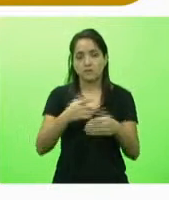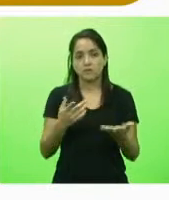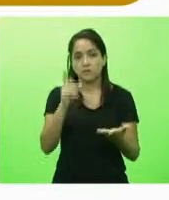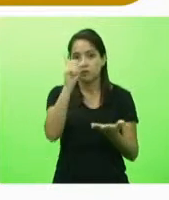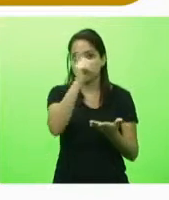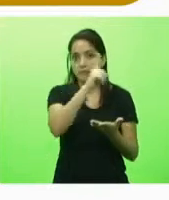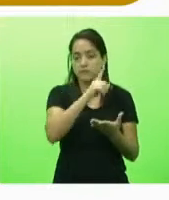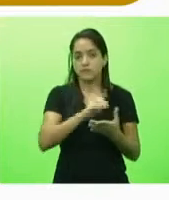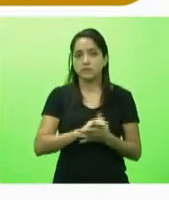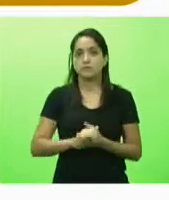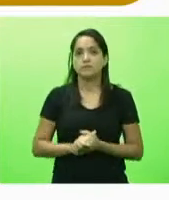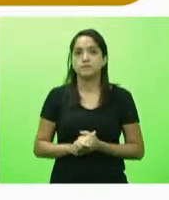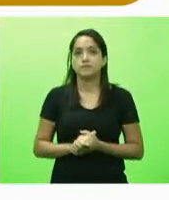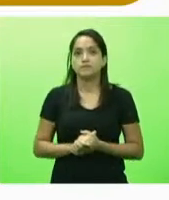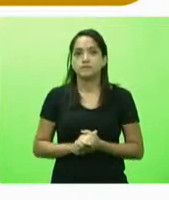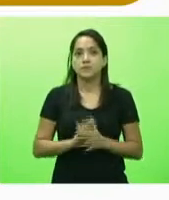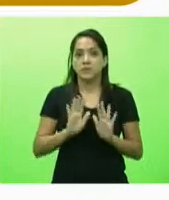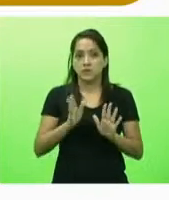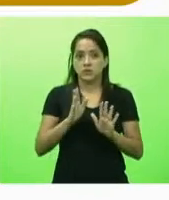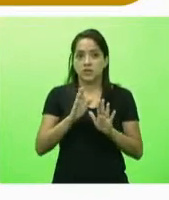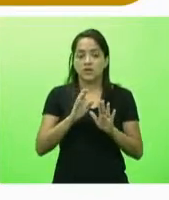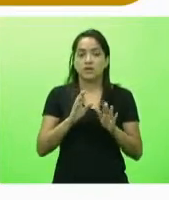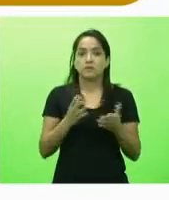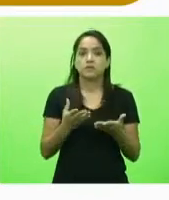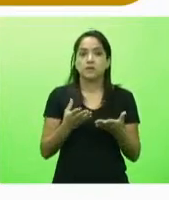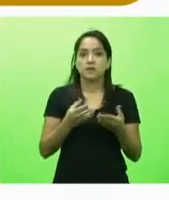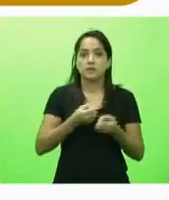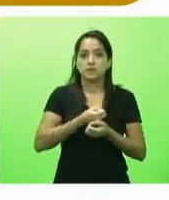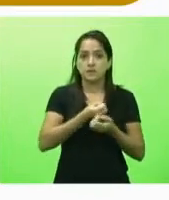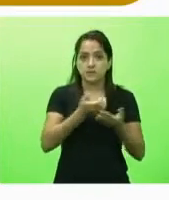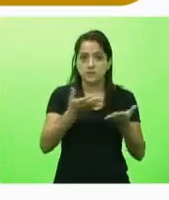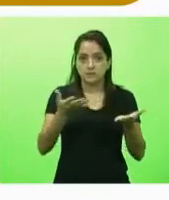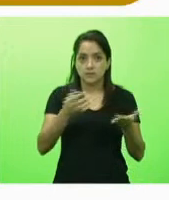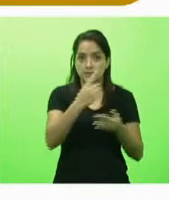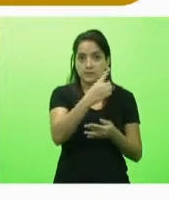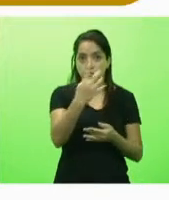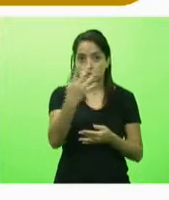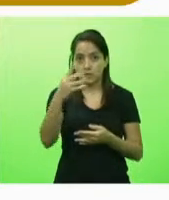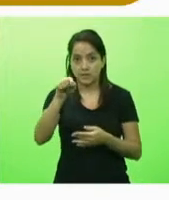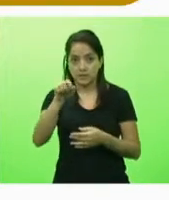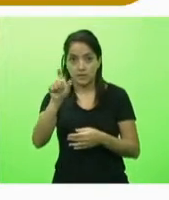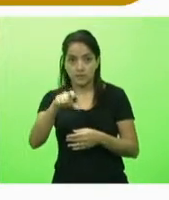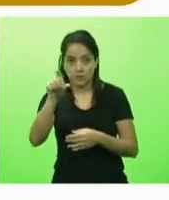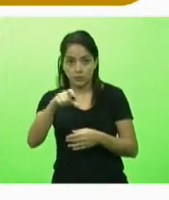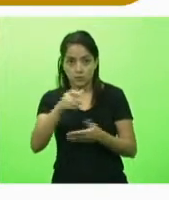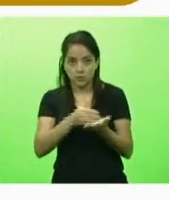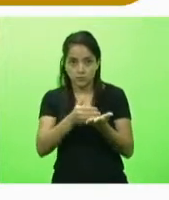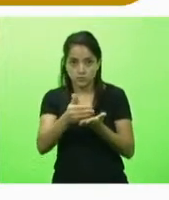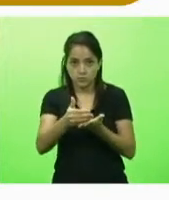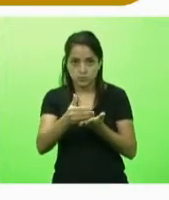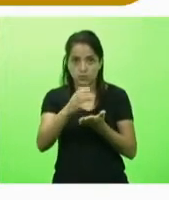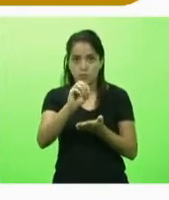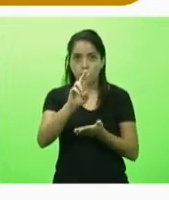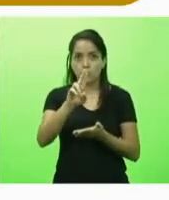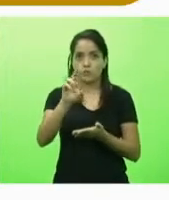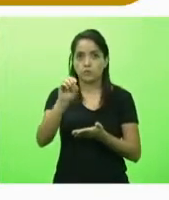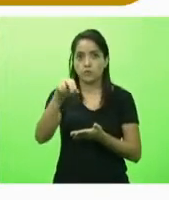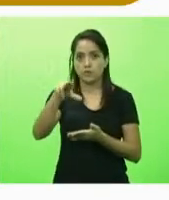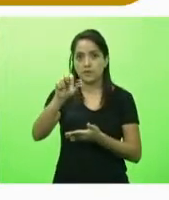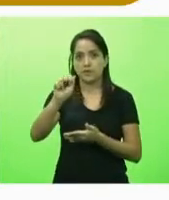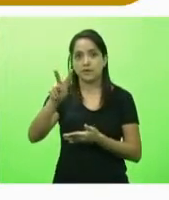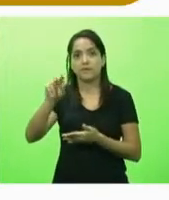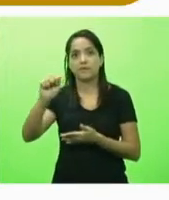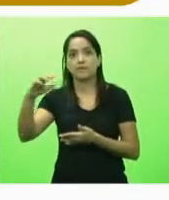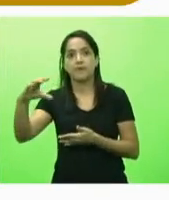nós temos então distribuídas no dia 18 de janeiro as 144 mil doses iniciais da Coronavac é uma vacina que